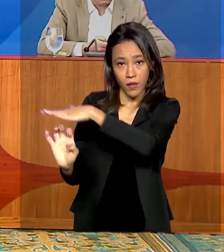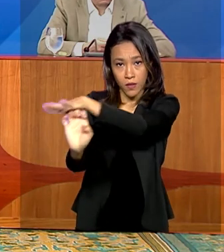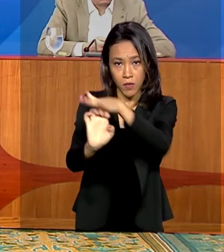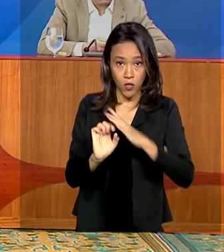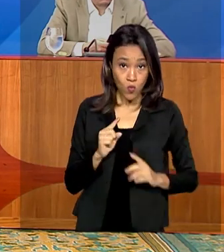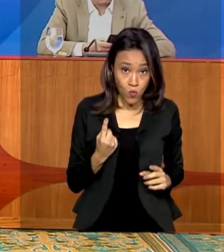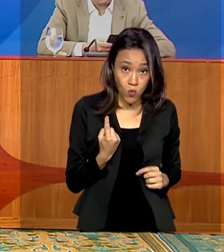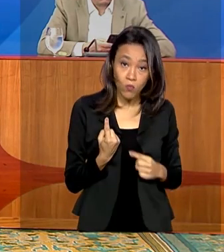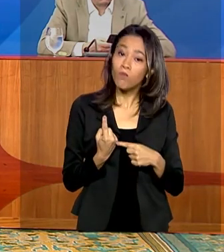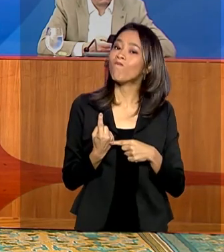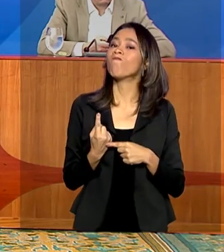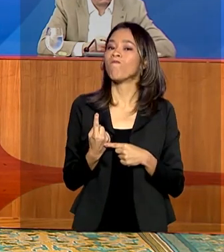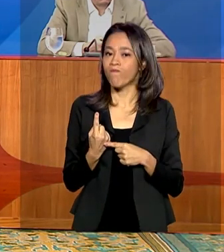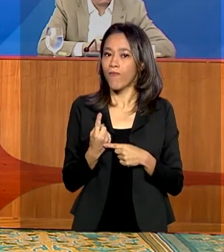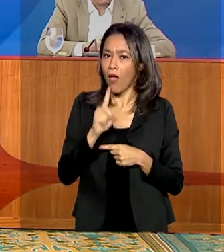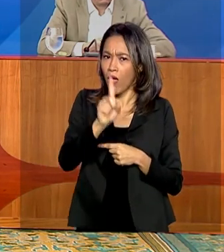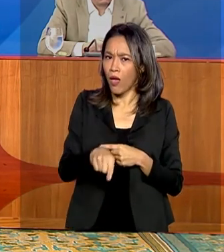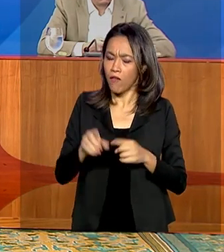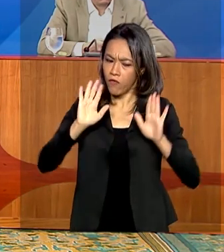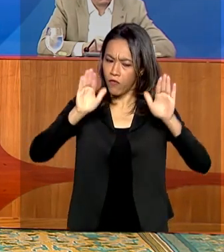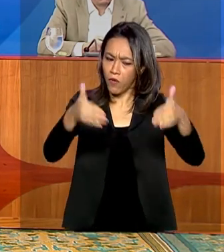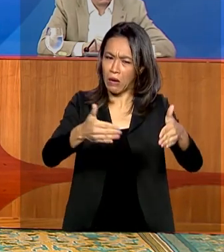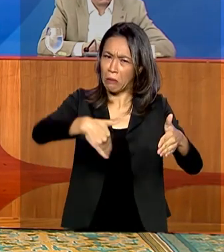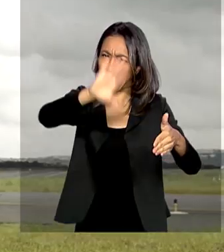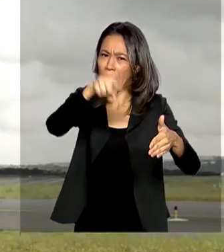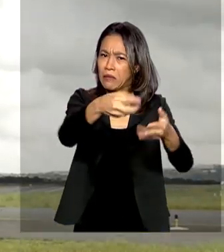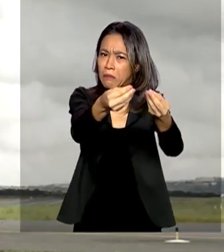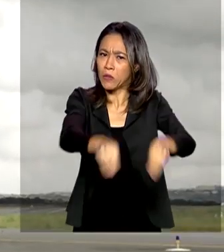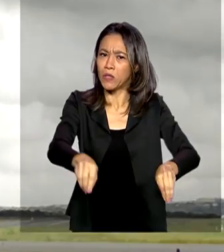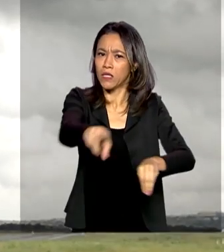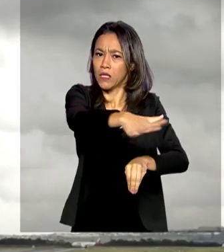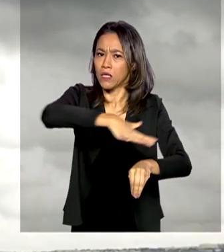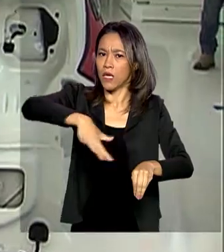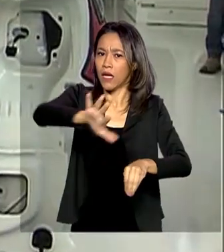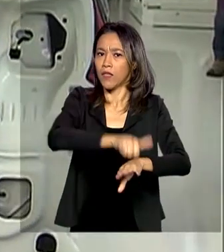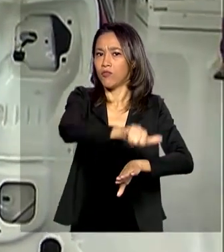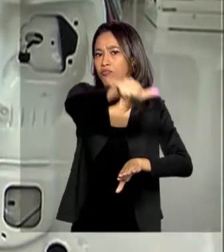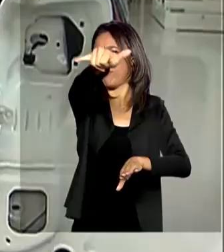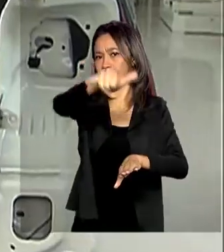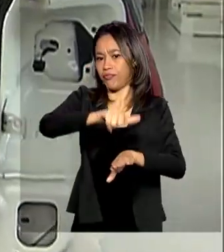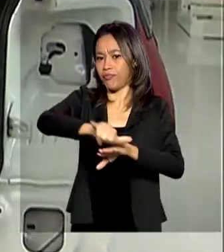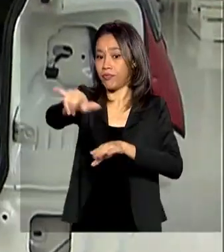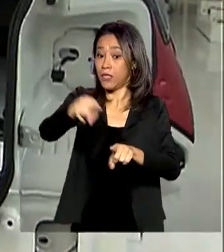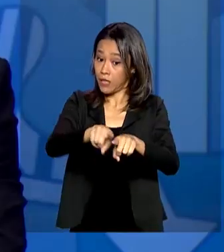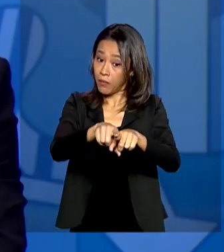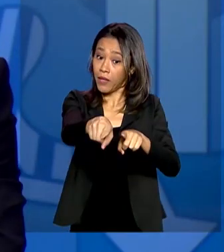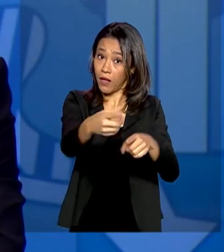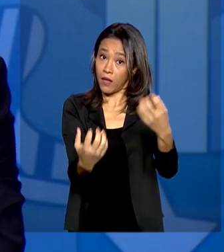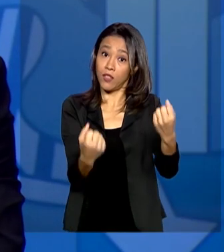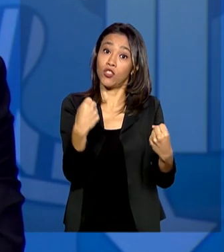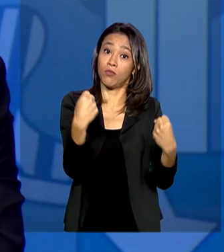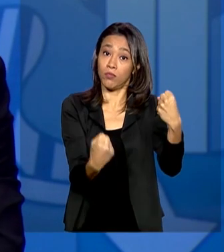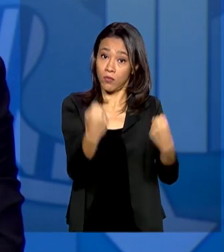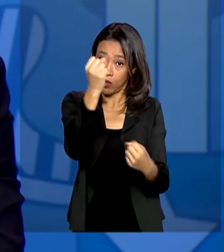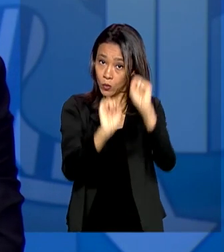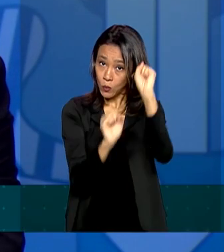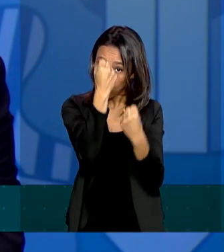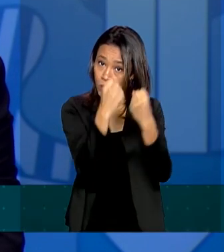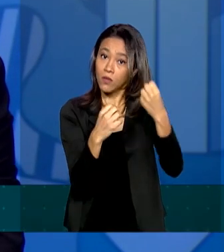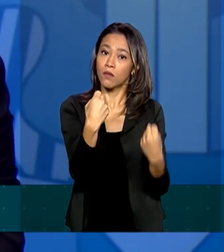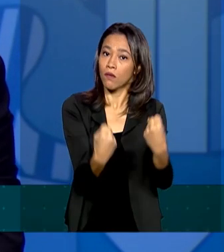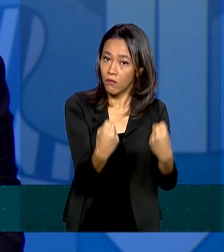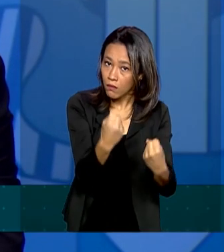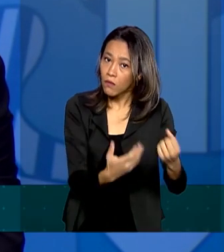vai focar nos setores mais afetados pela crise, como o de aviação e o automotivo. Nós já estamos lá na reta